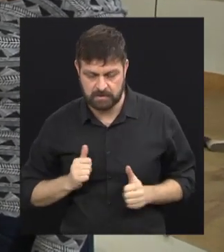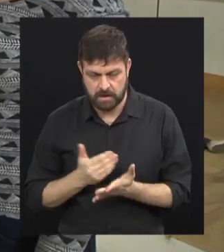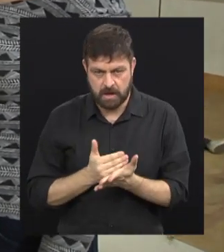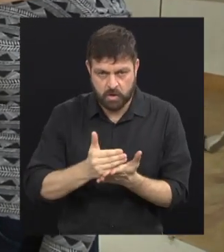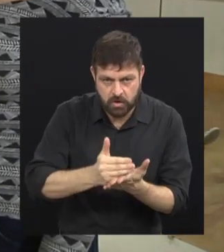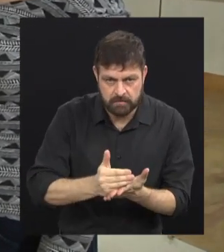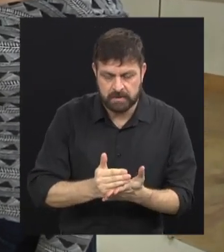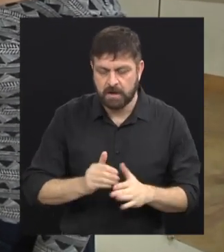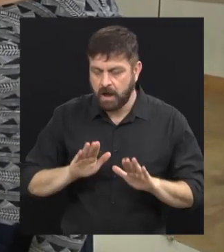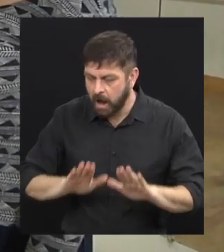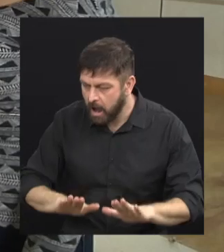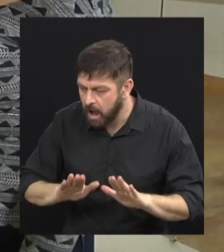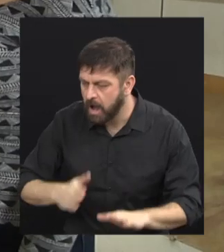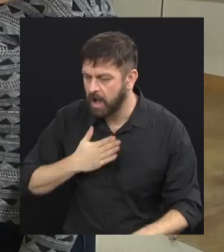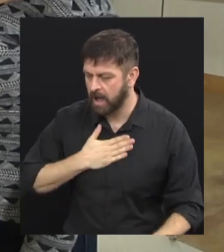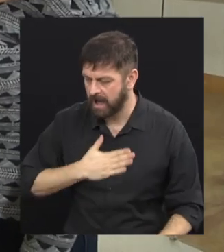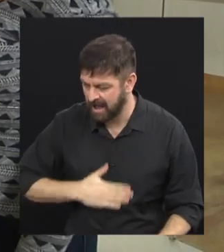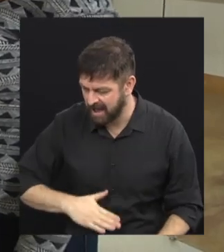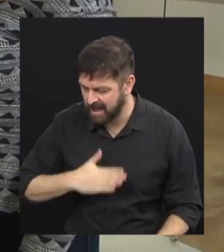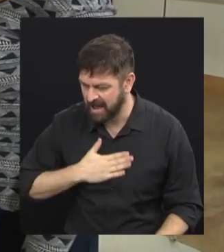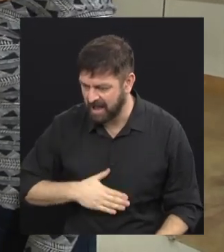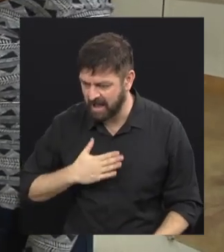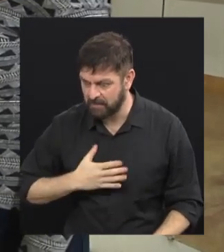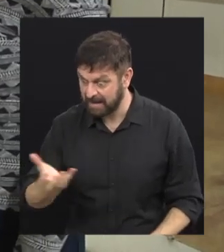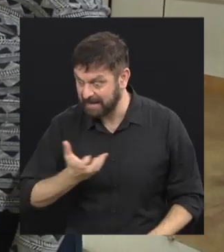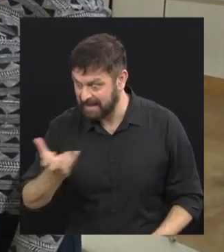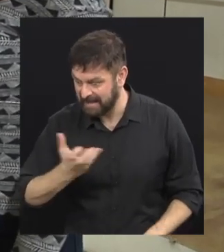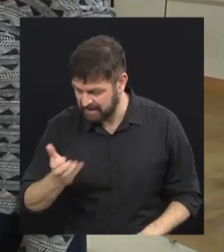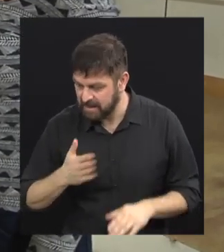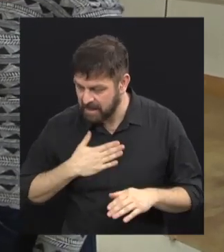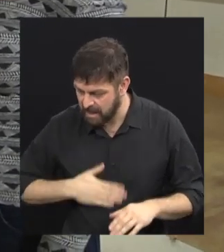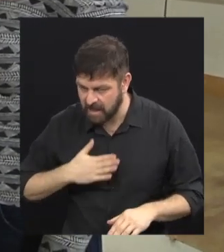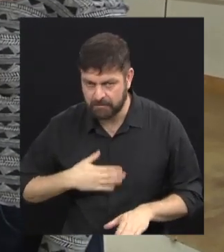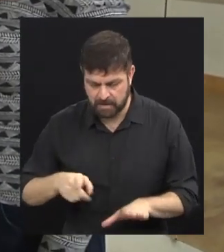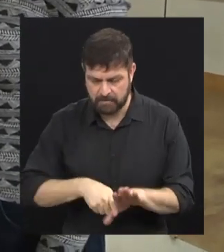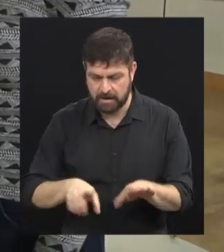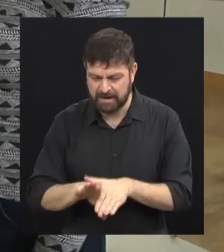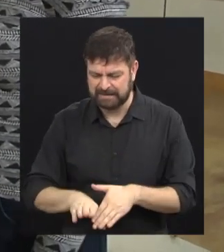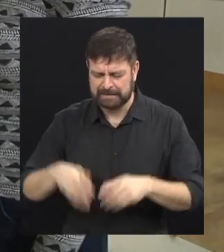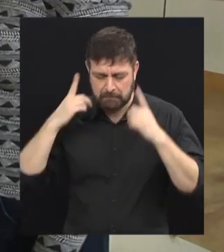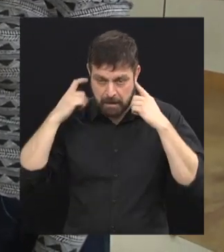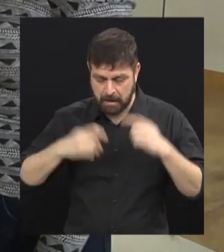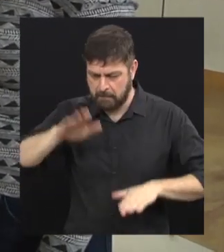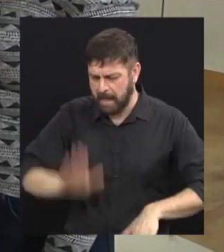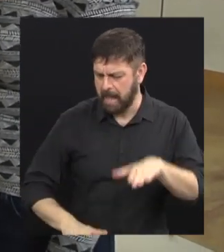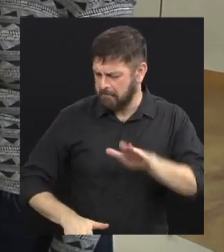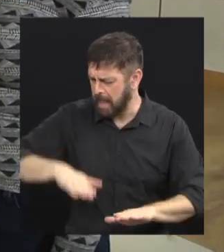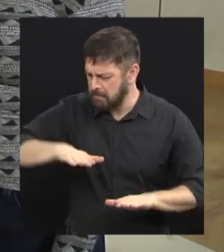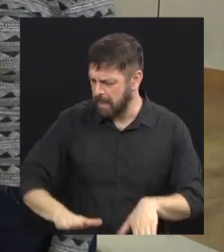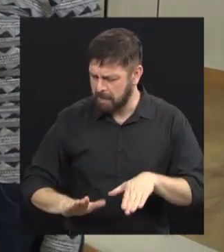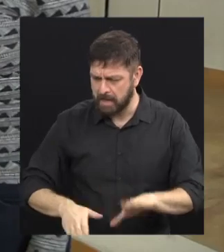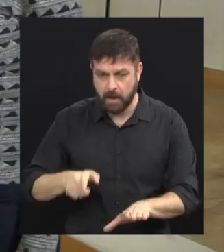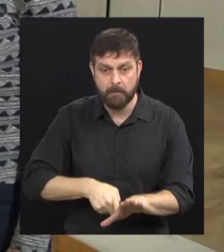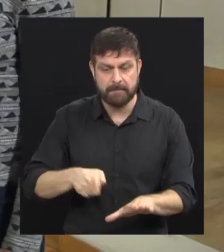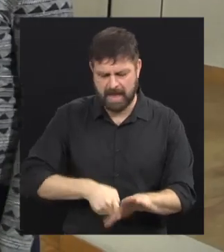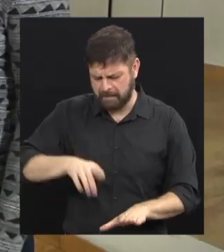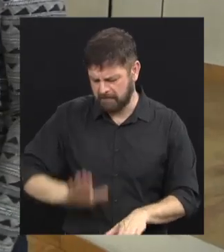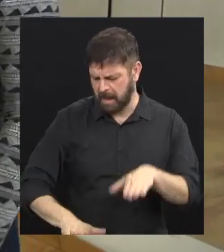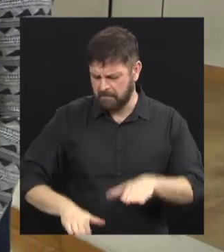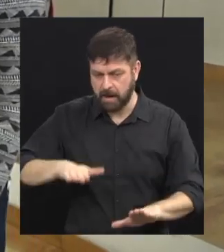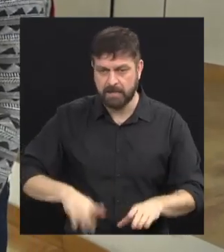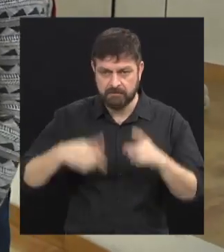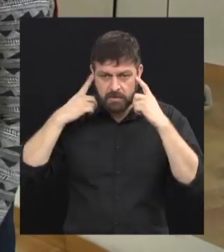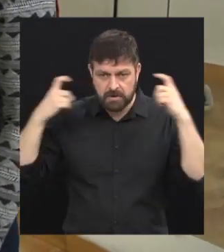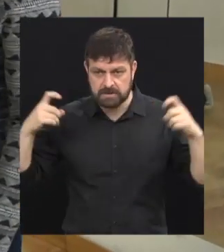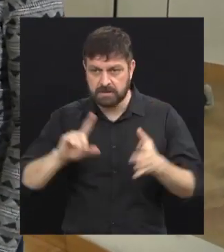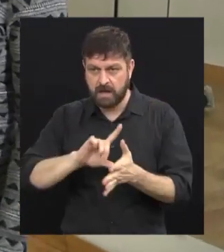aí no começo é difícil conter a energia deles, porque eles colocam o sapato e já começam a fazer barulho, mesmo não conhecendo. Mas depois